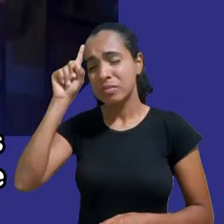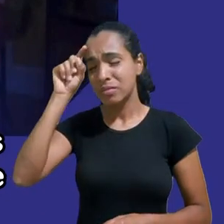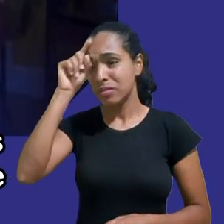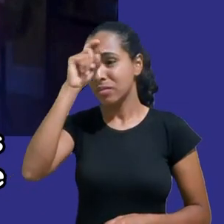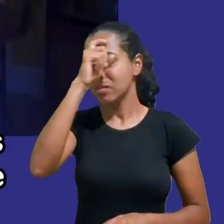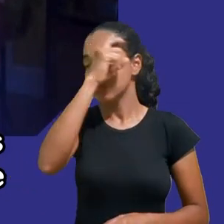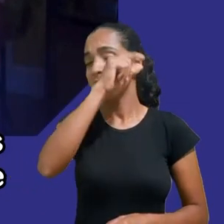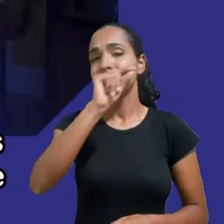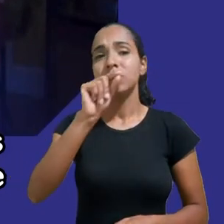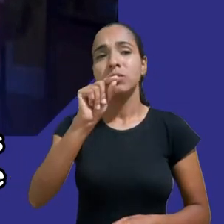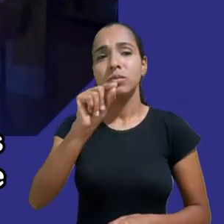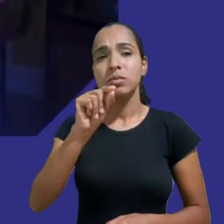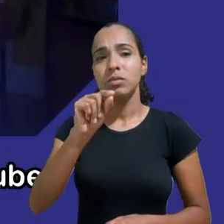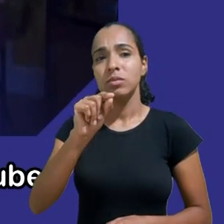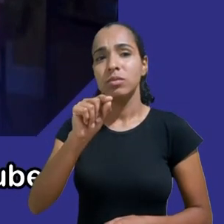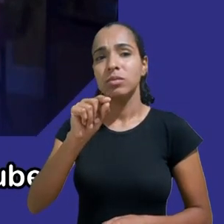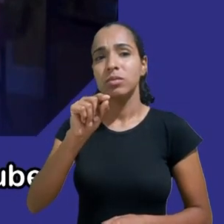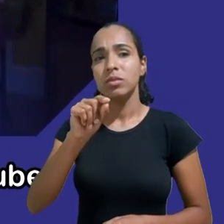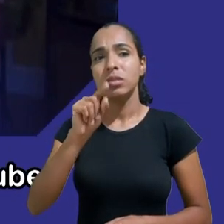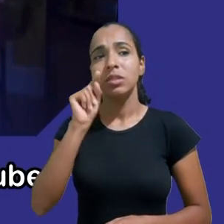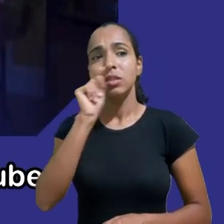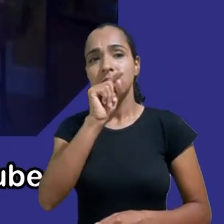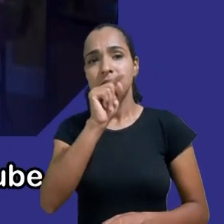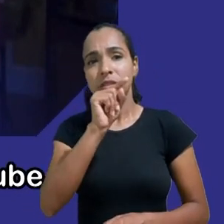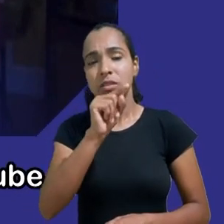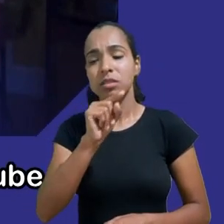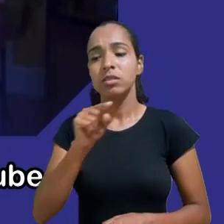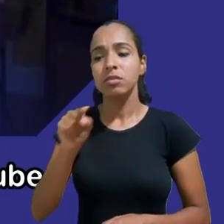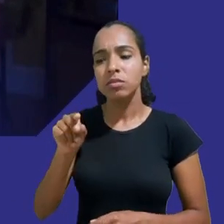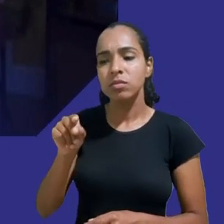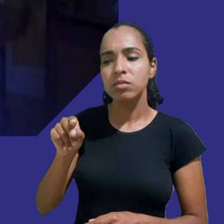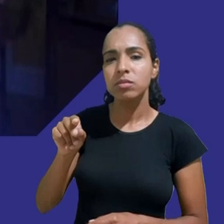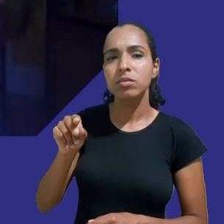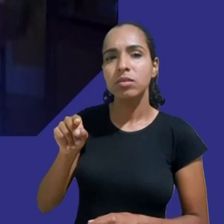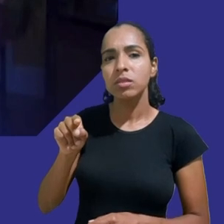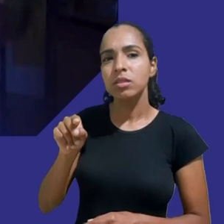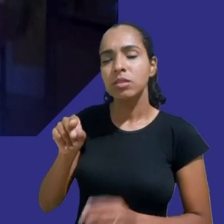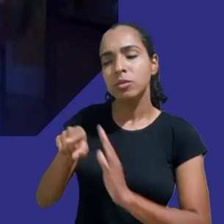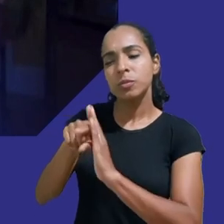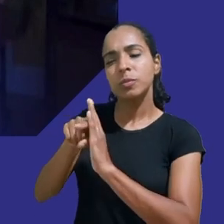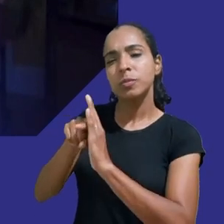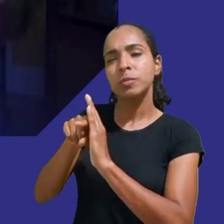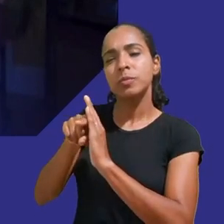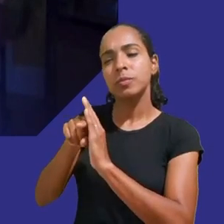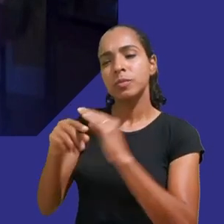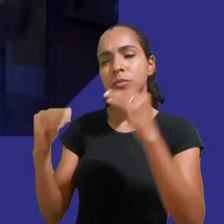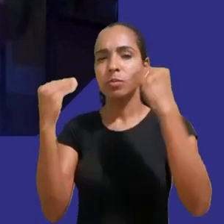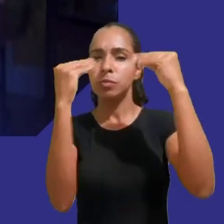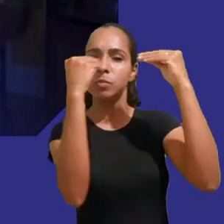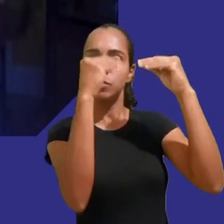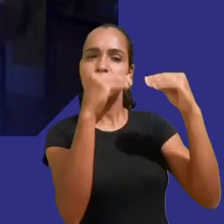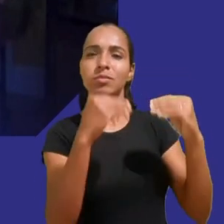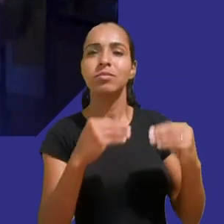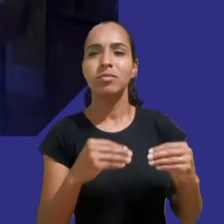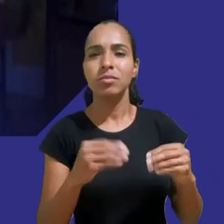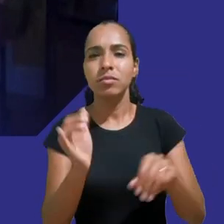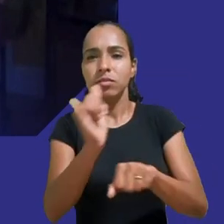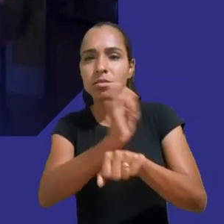ilegalmente competir com empresas como o YouTube que utilizam esses dados ilegais para aprimorar